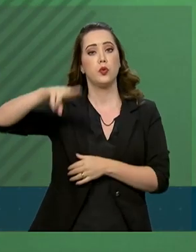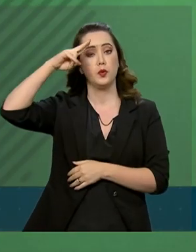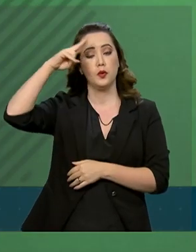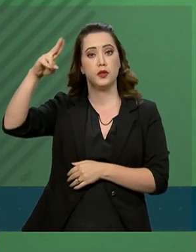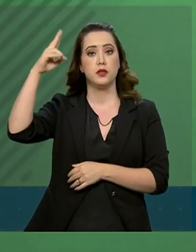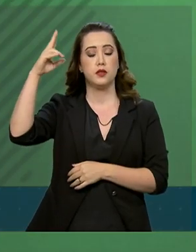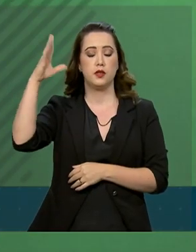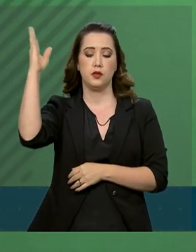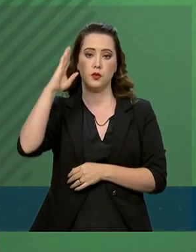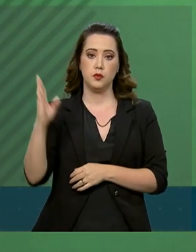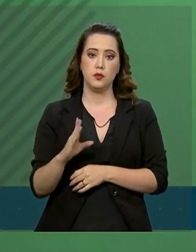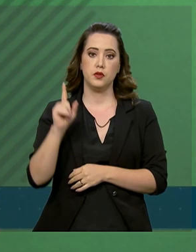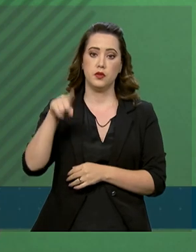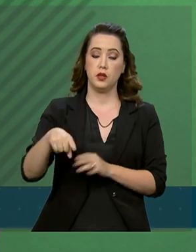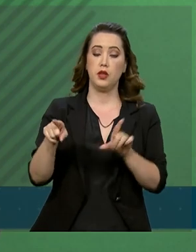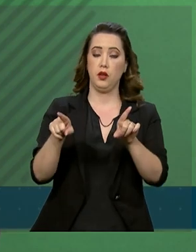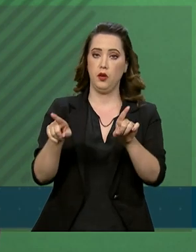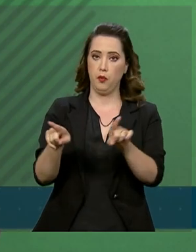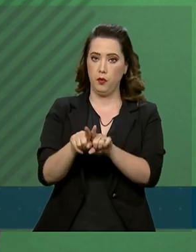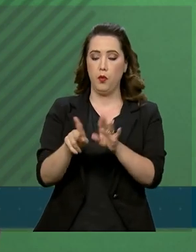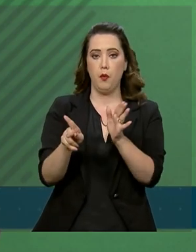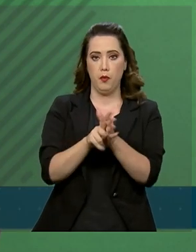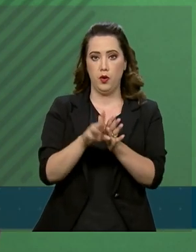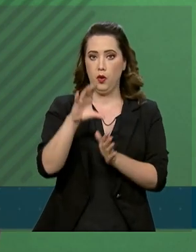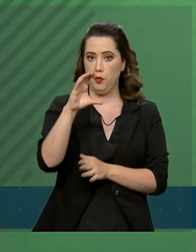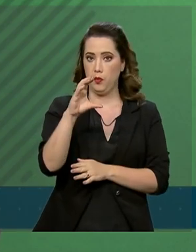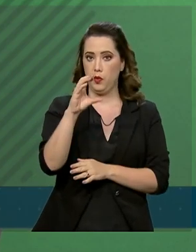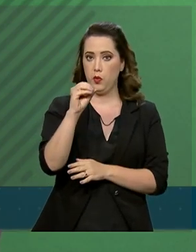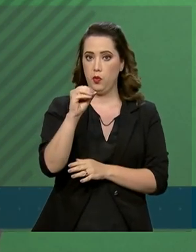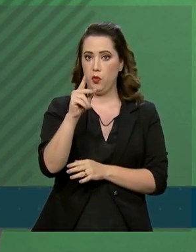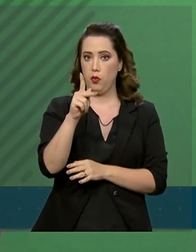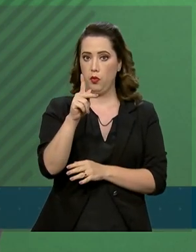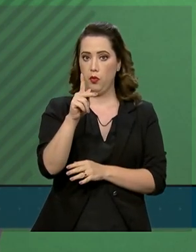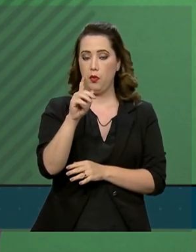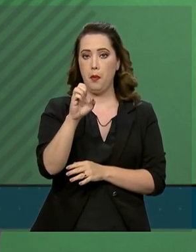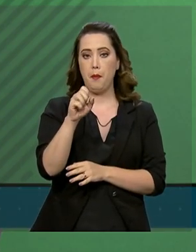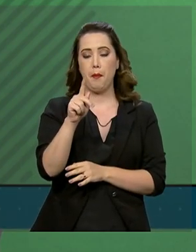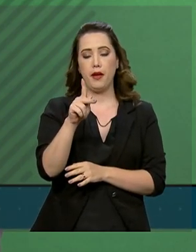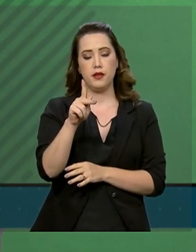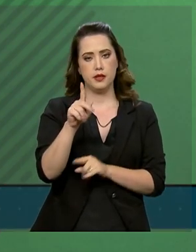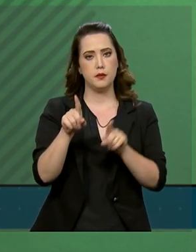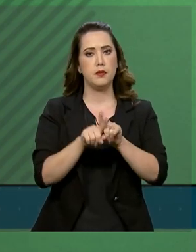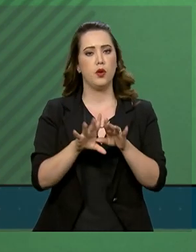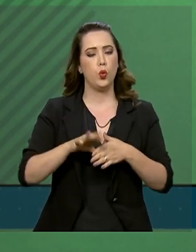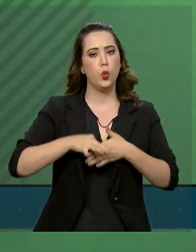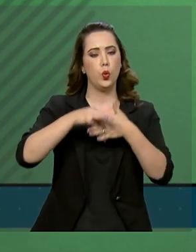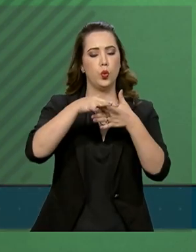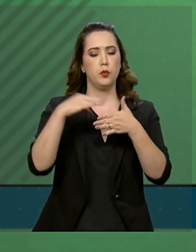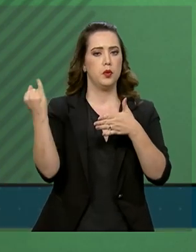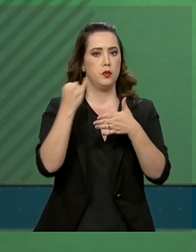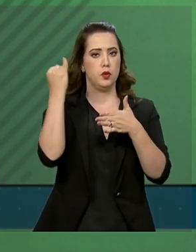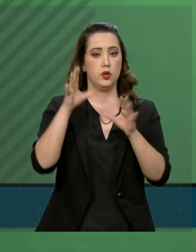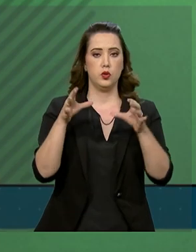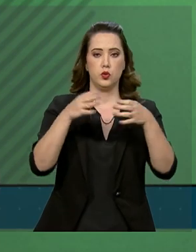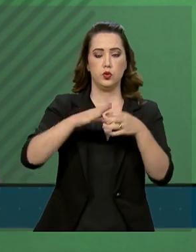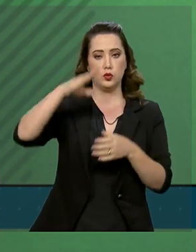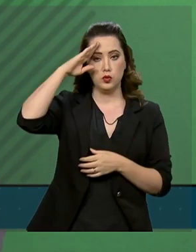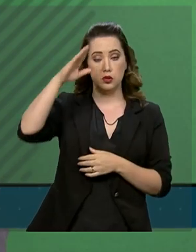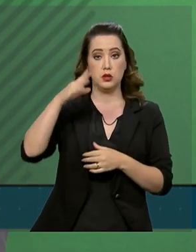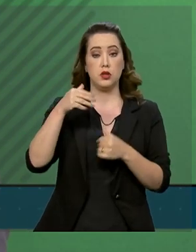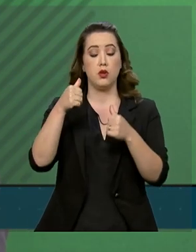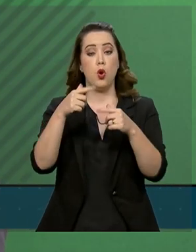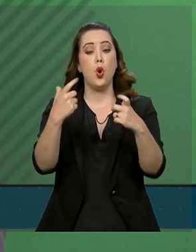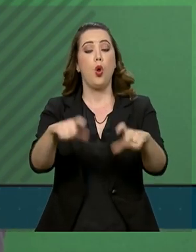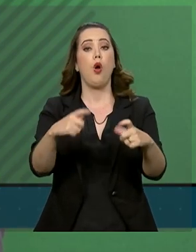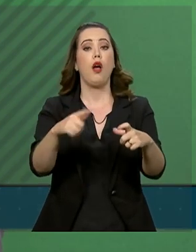Brasileiro, que é o COPESP. É uma unidade de elite das Forças Armadas, sediada em Goiânia,